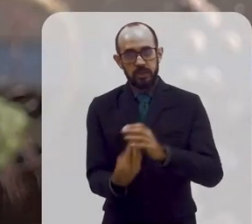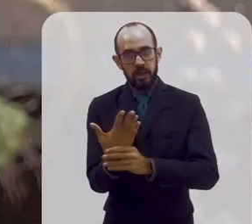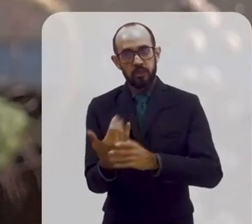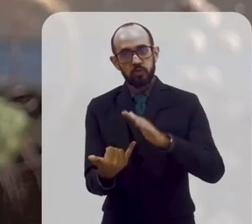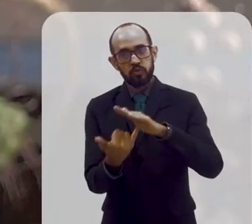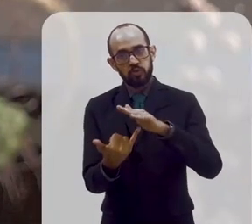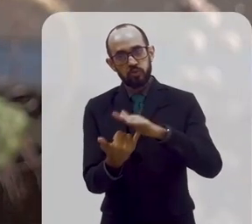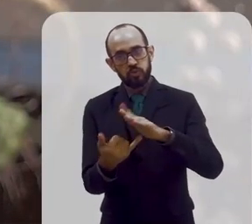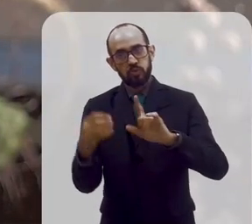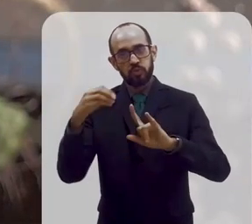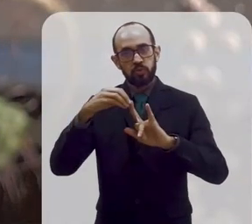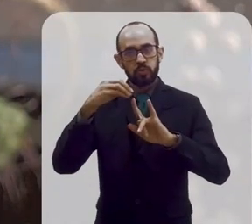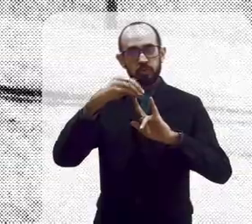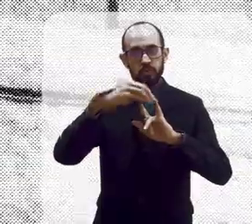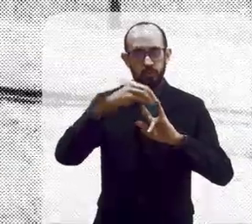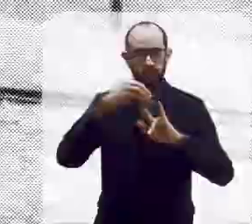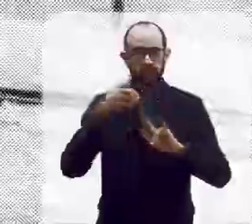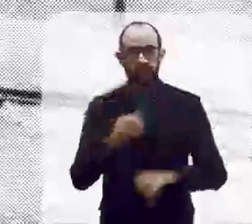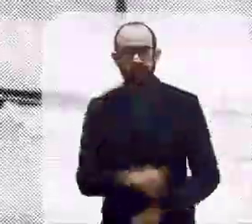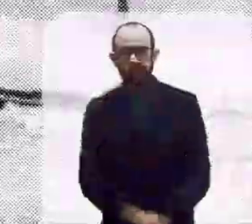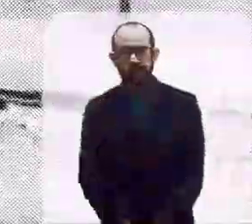a Fundação Oswaldo Cruz.